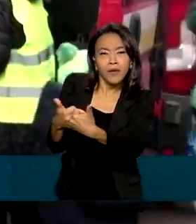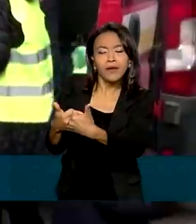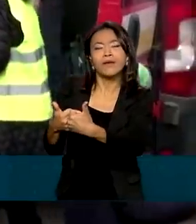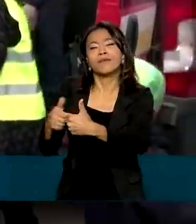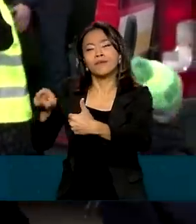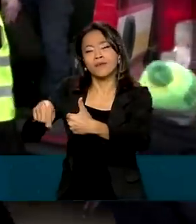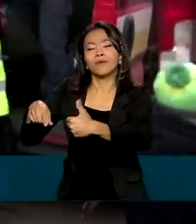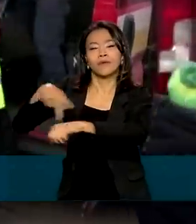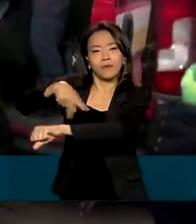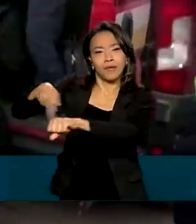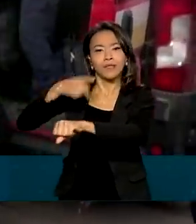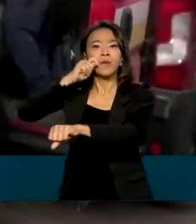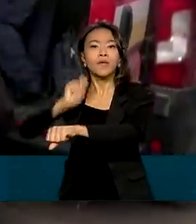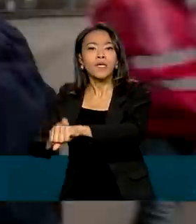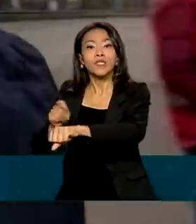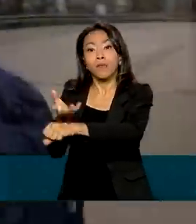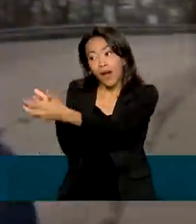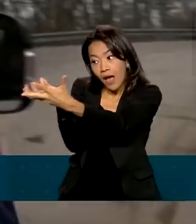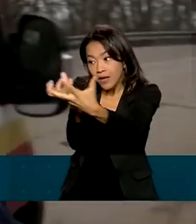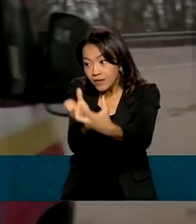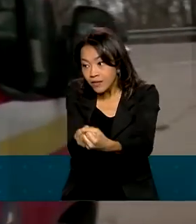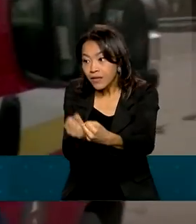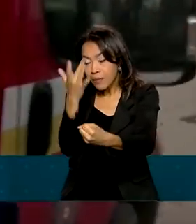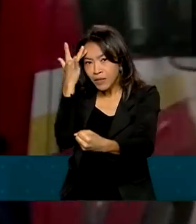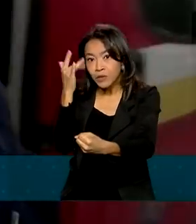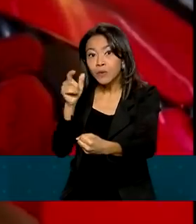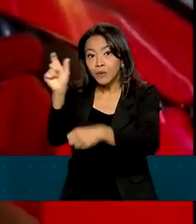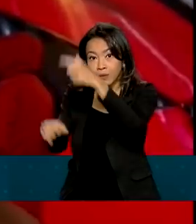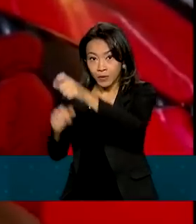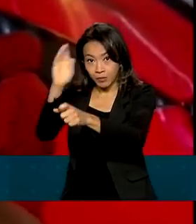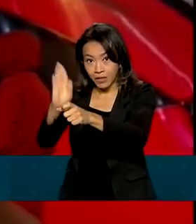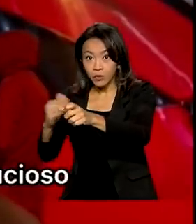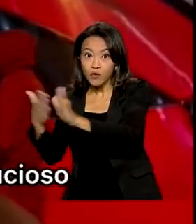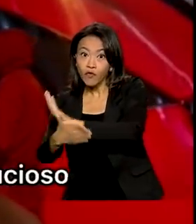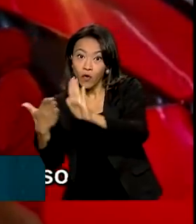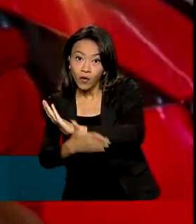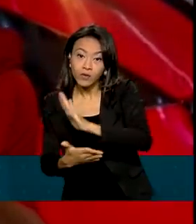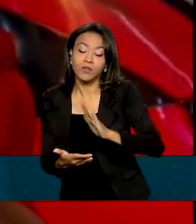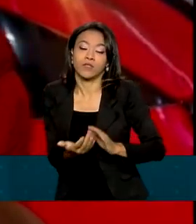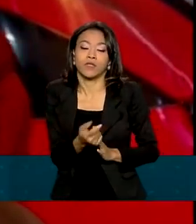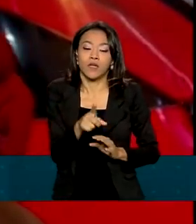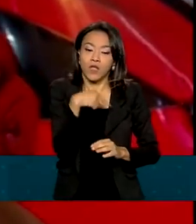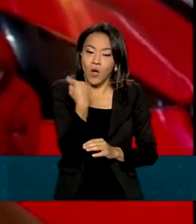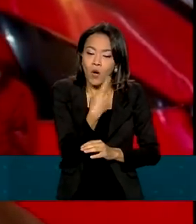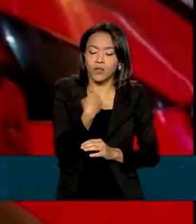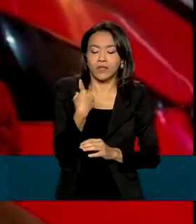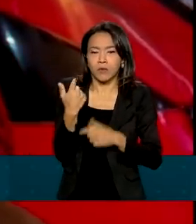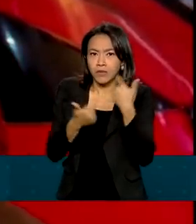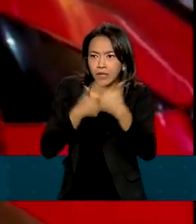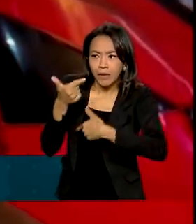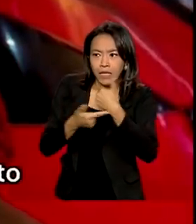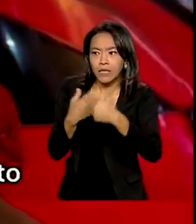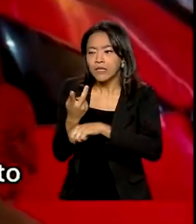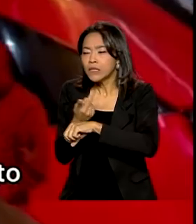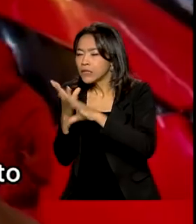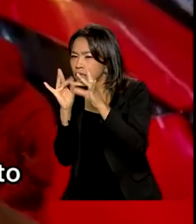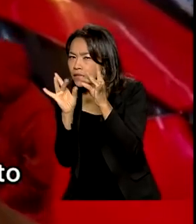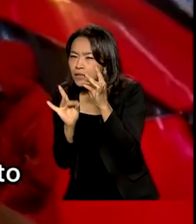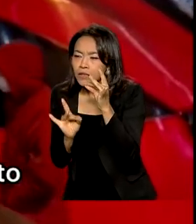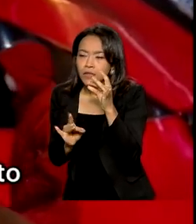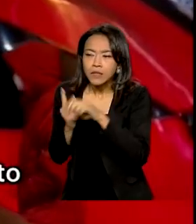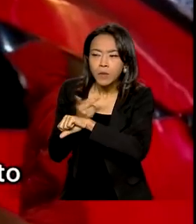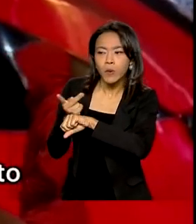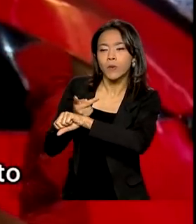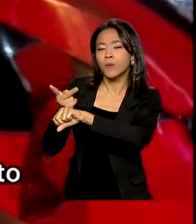Ucrânia, para acolher brasileiros que fogem do conflito. Trata-se de um trabalho absolutamente minucioso em que procuramos identificar cada